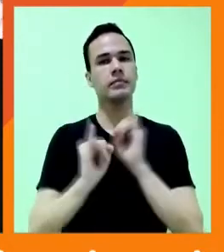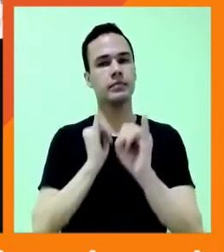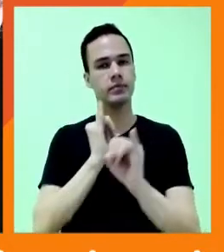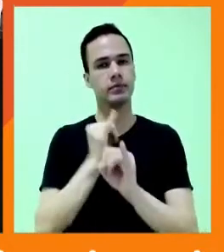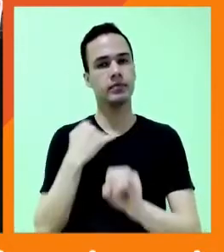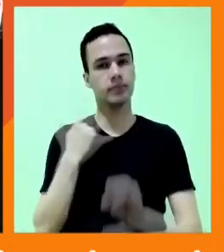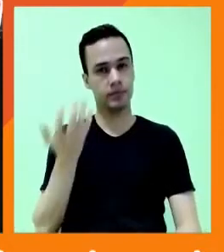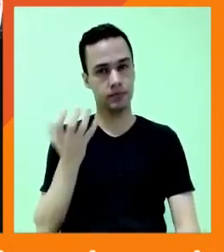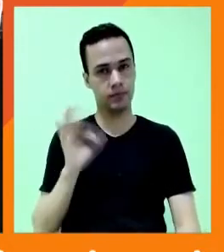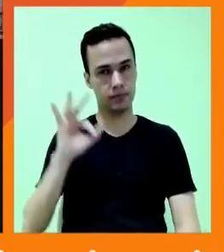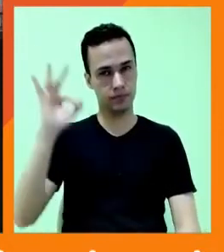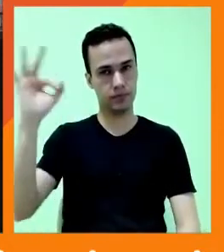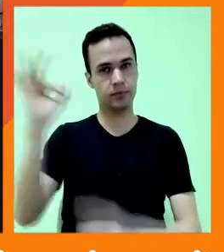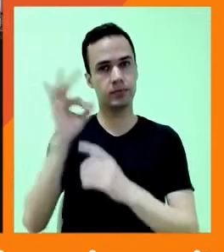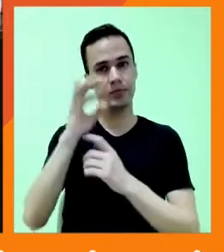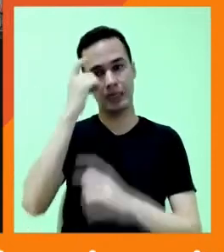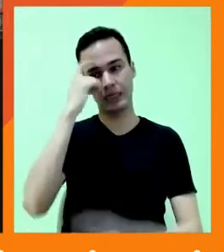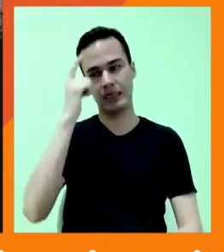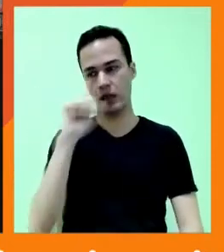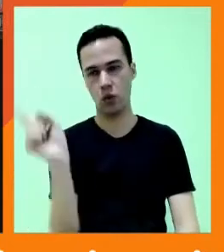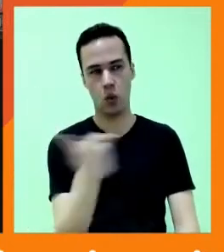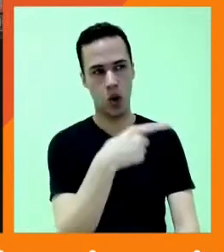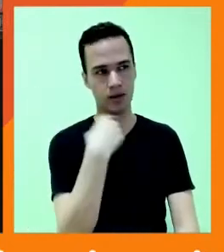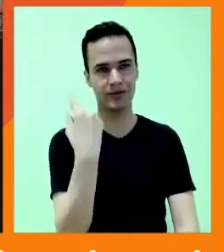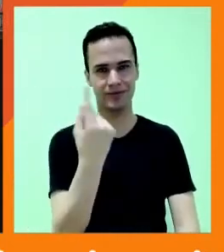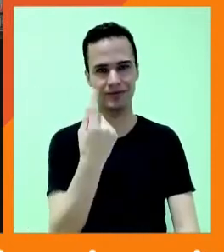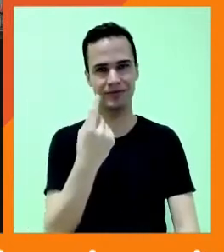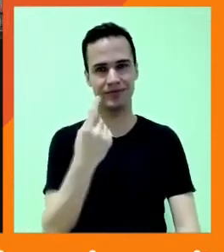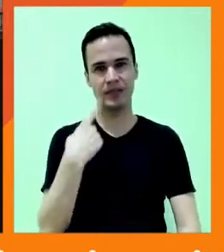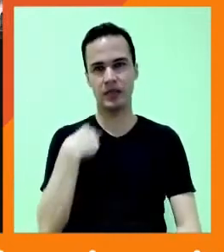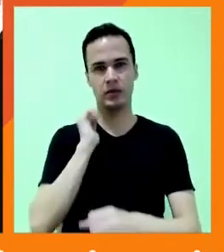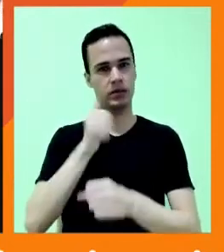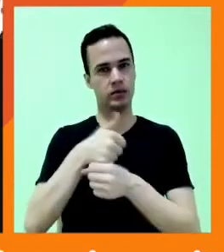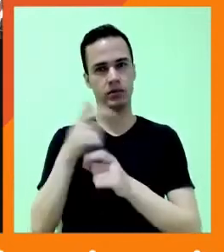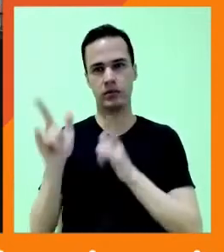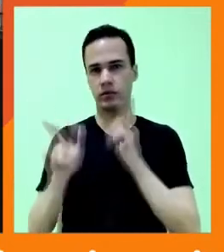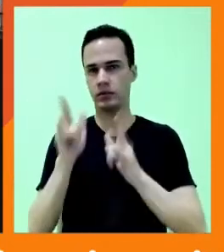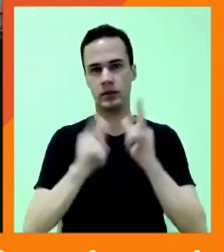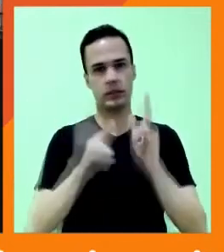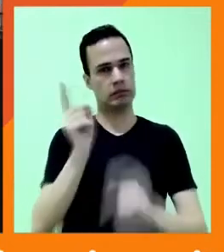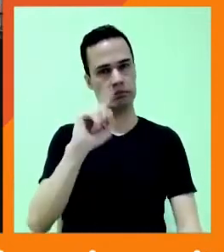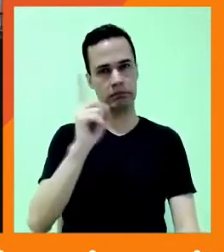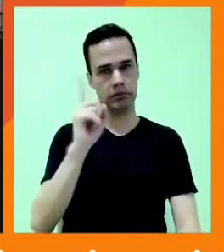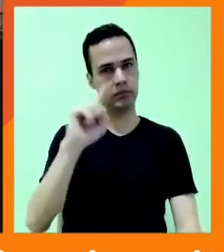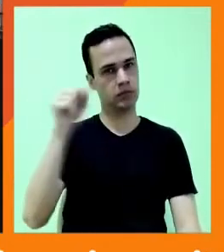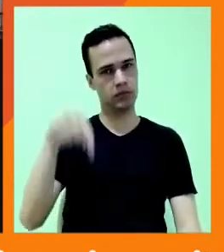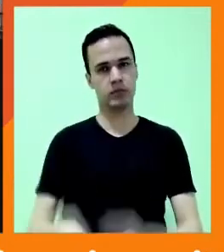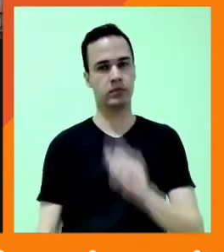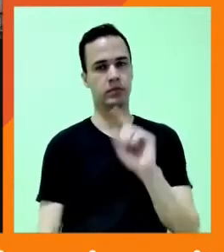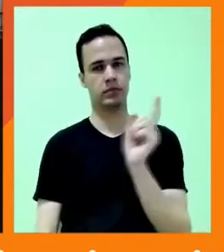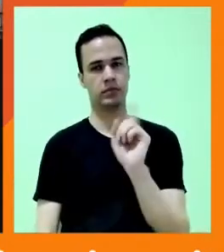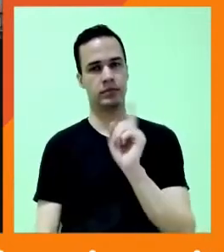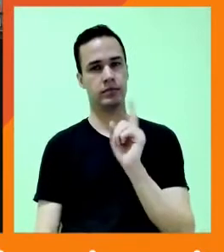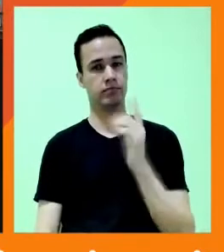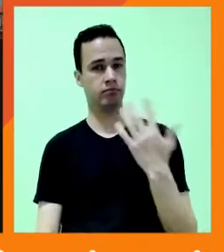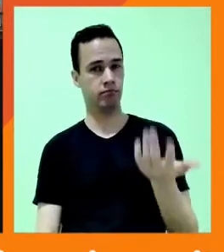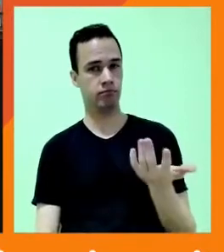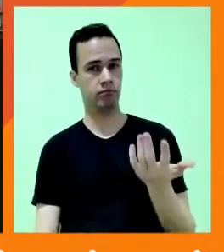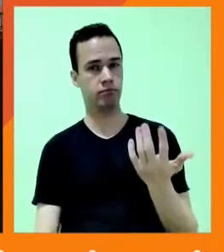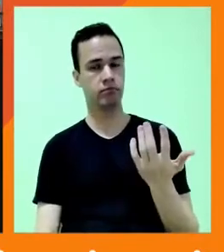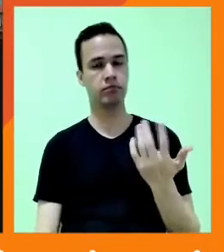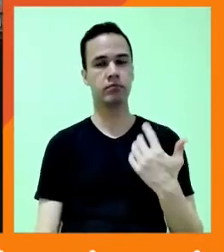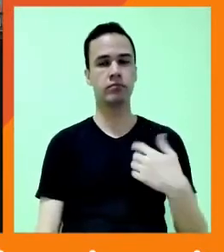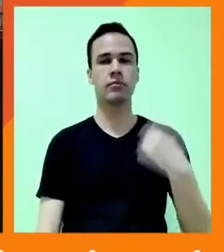pensa nesse agente. A gente ainda não foi substituído por robôs, não vai ser agora. Então, a gente tem que